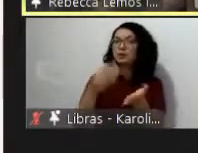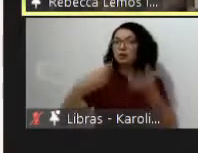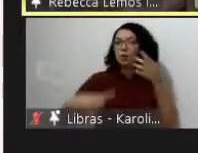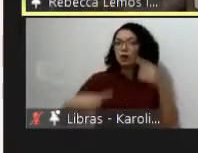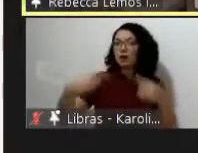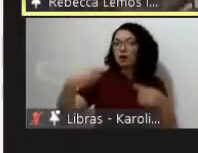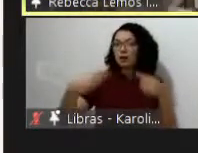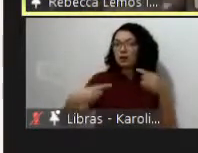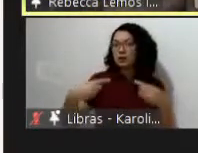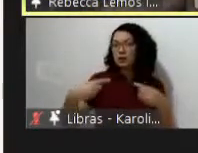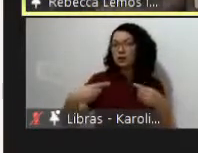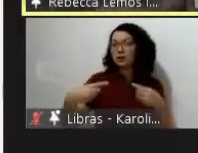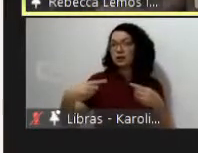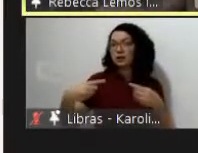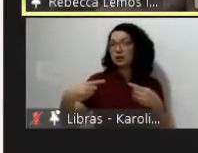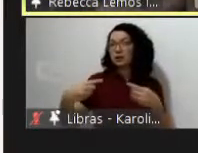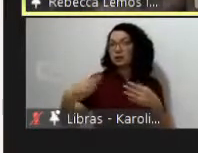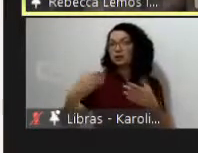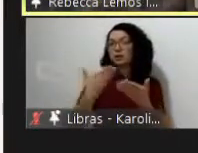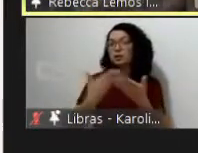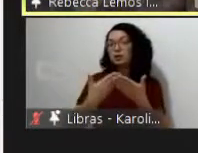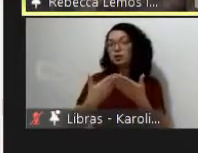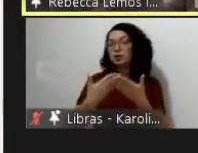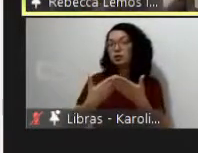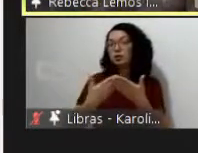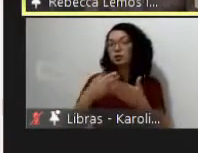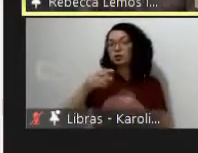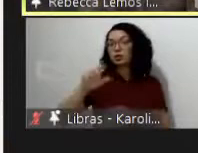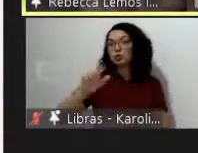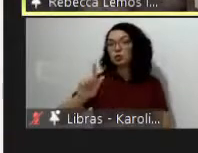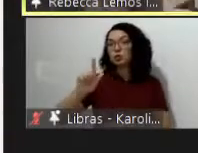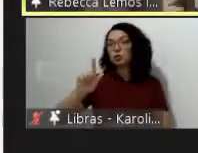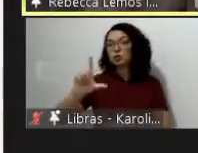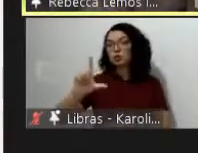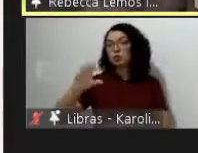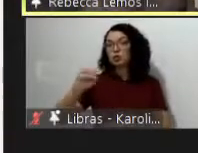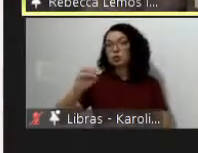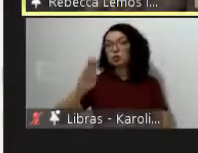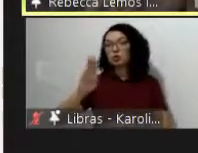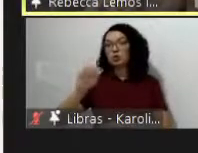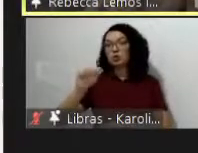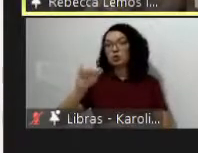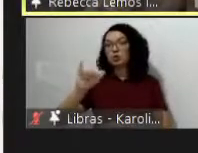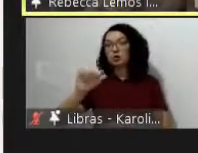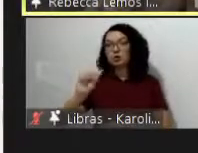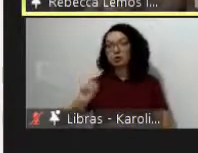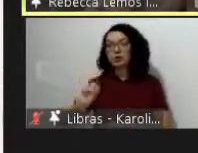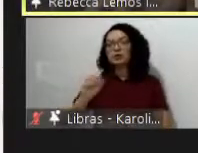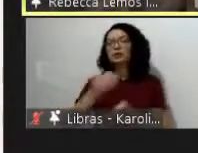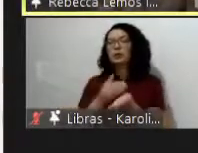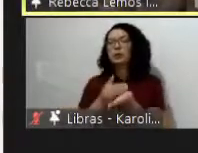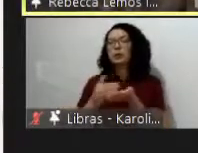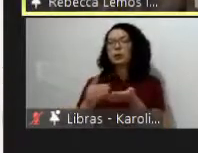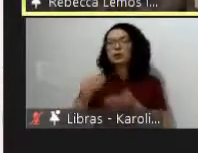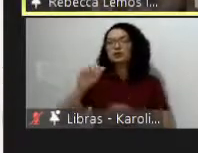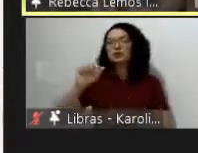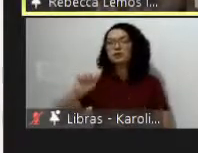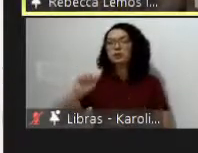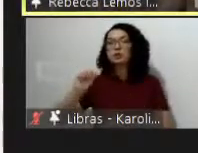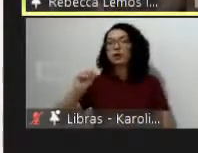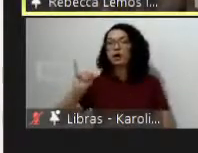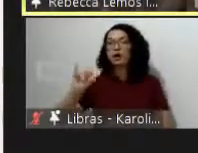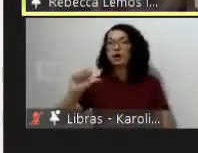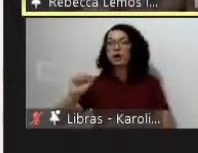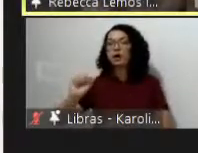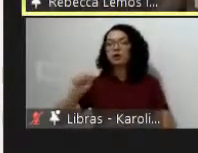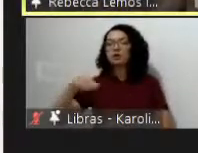não são estudos sobre a globalização que é um movimento que surgiu na Ásia e que era essa ideia nós precisamos nos